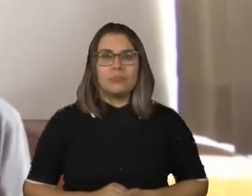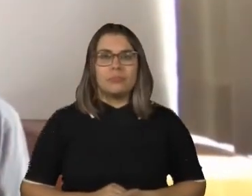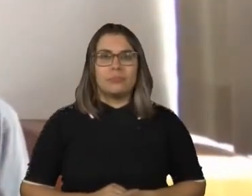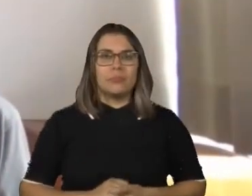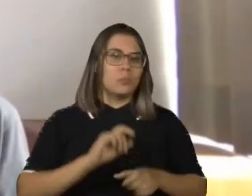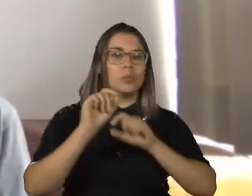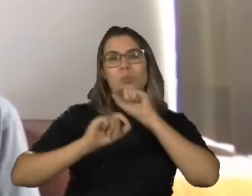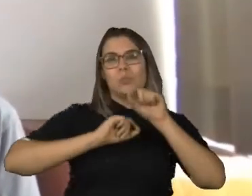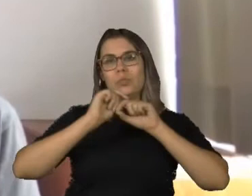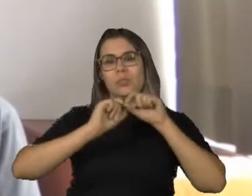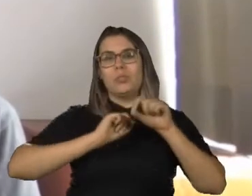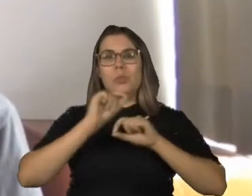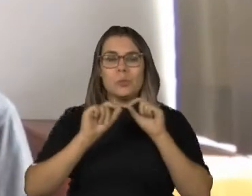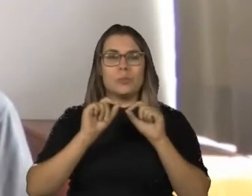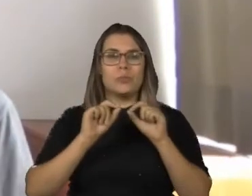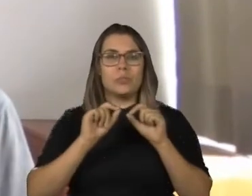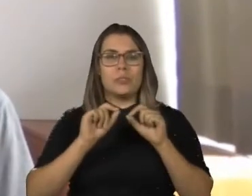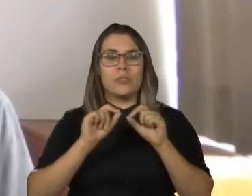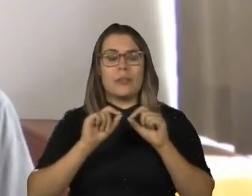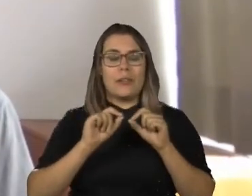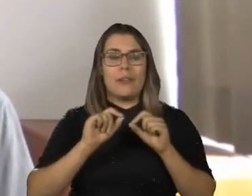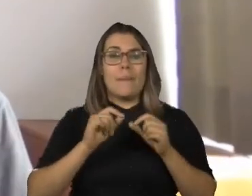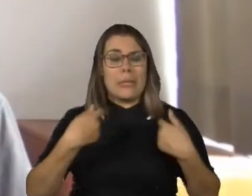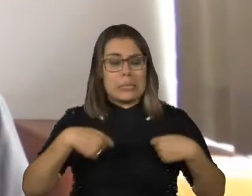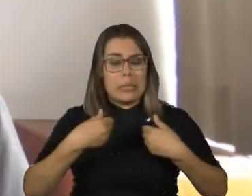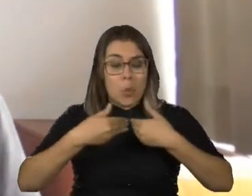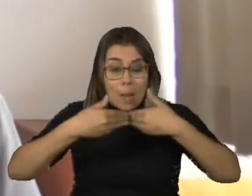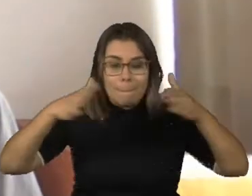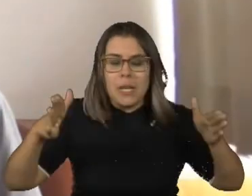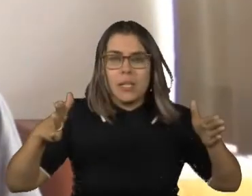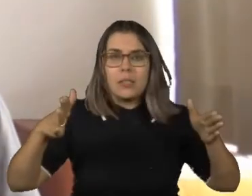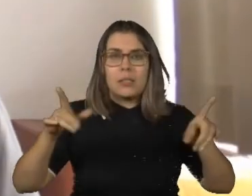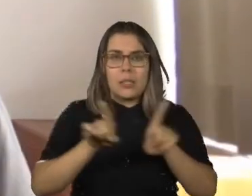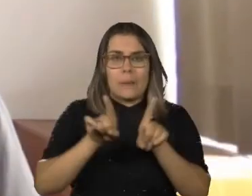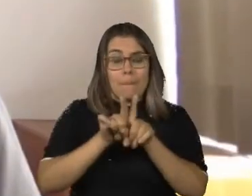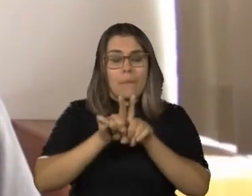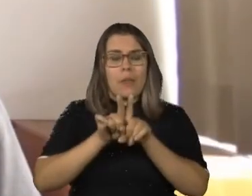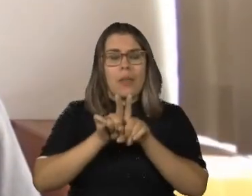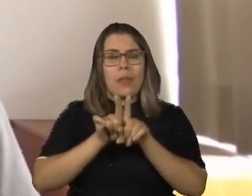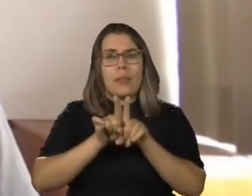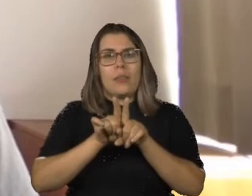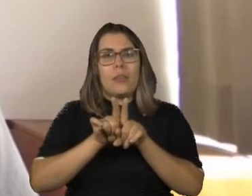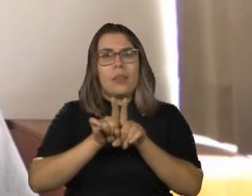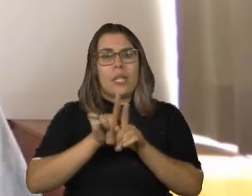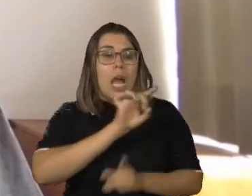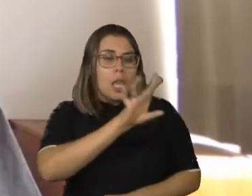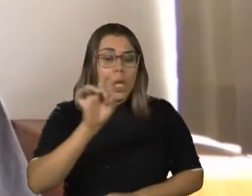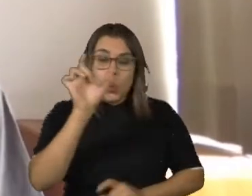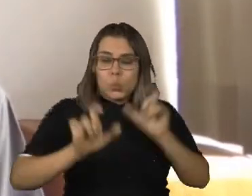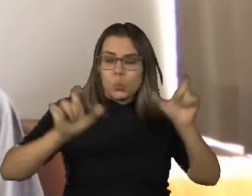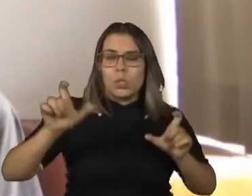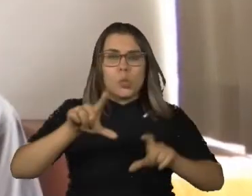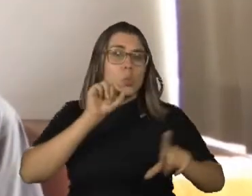vai tocar em um dos temas chaves para esse futuro que queremos, a sexualidade e a liberdade de sermos quem a gente